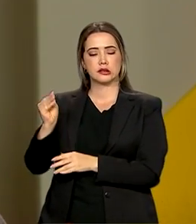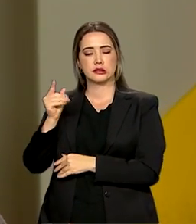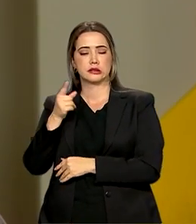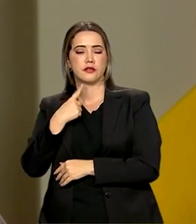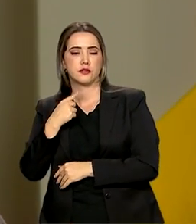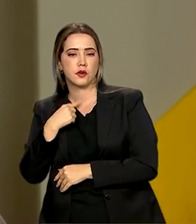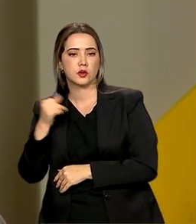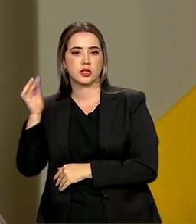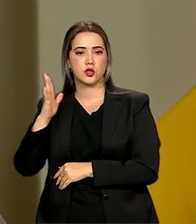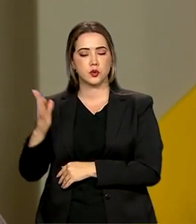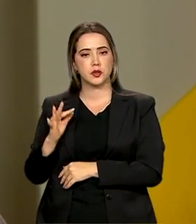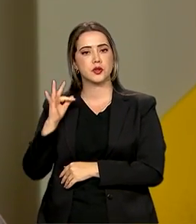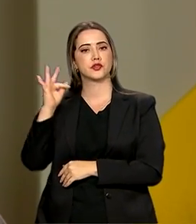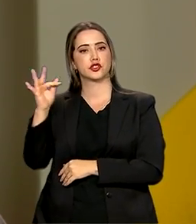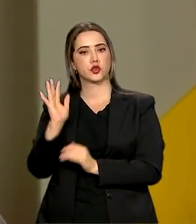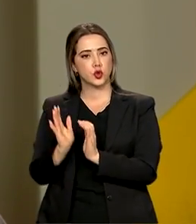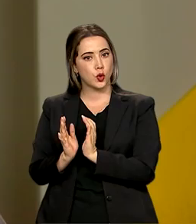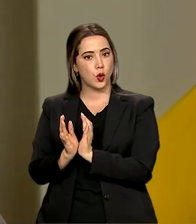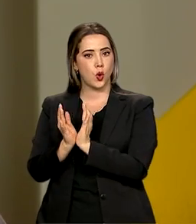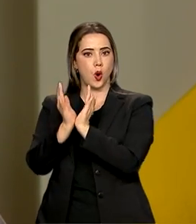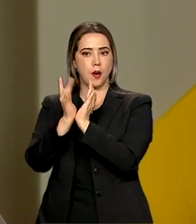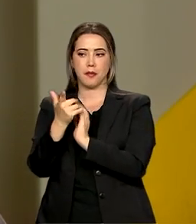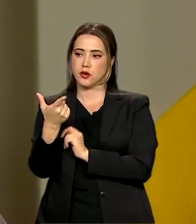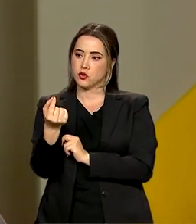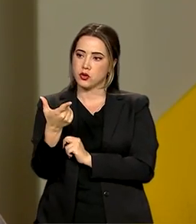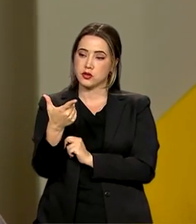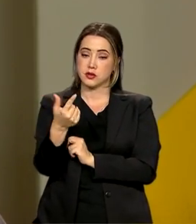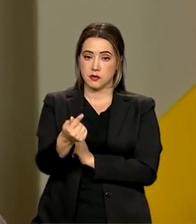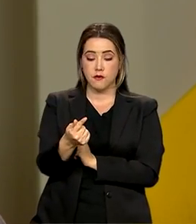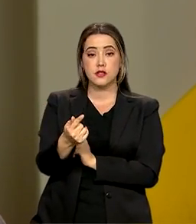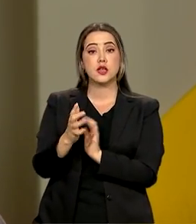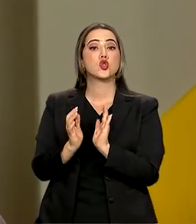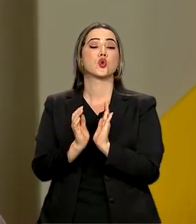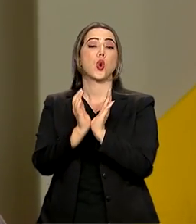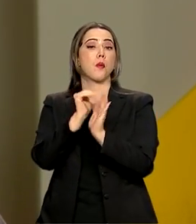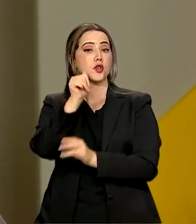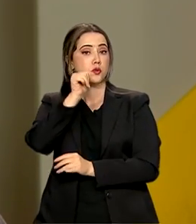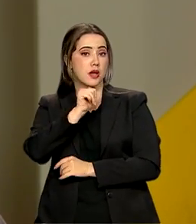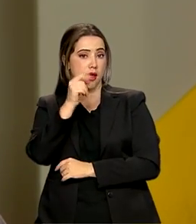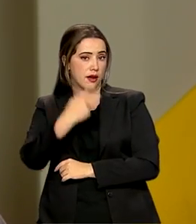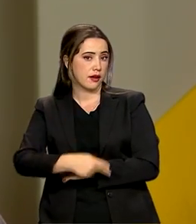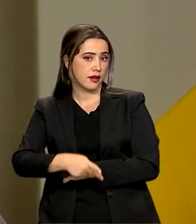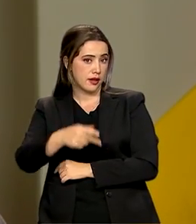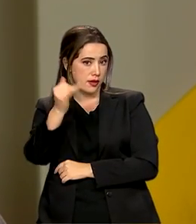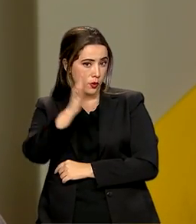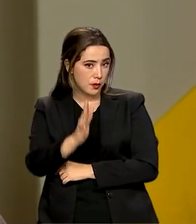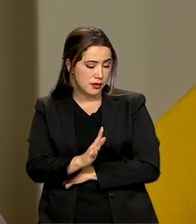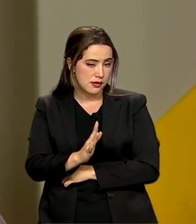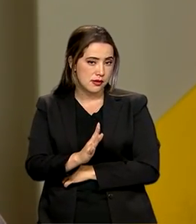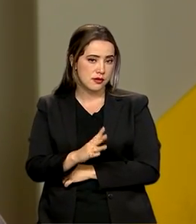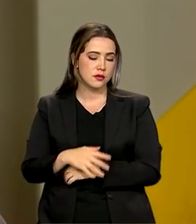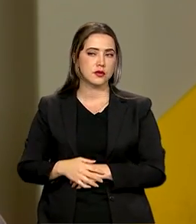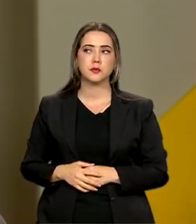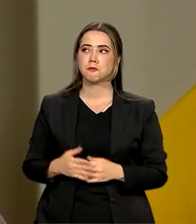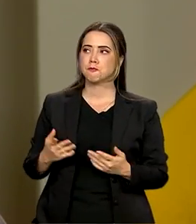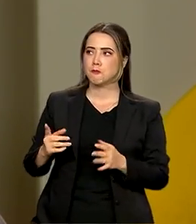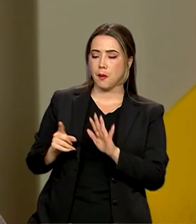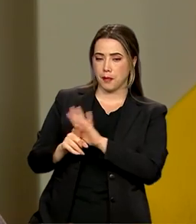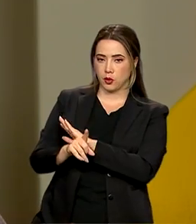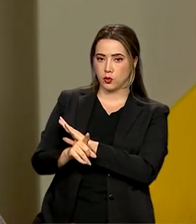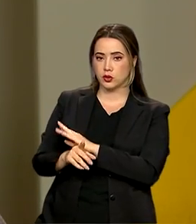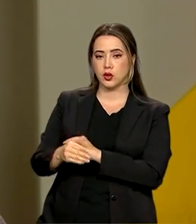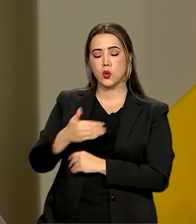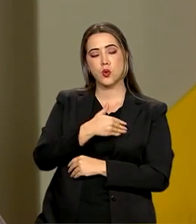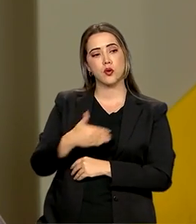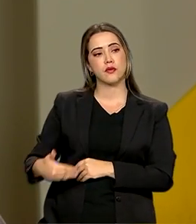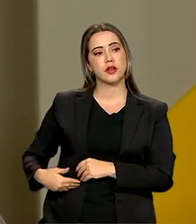sede do próximo Mundial Feminino de Futebol, Uma pergunta. O governo acredita que esse projeto vai trazer